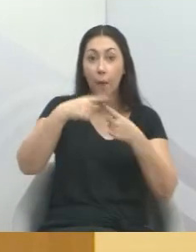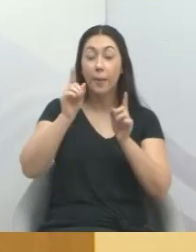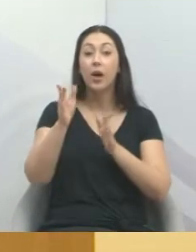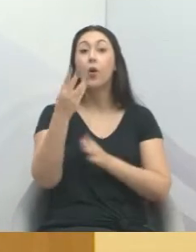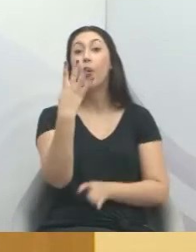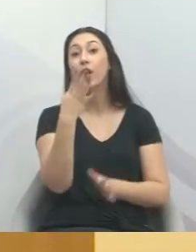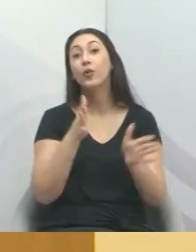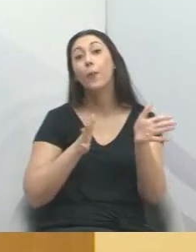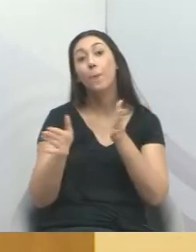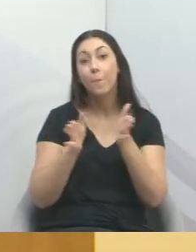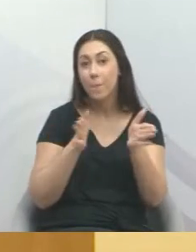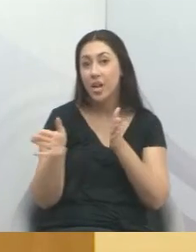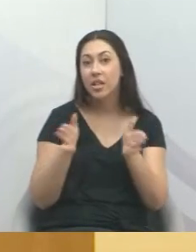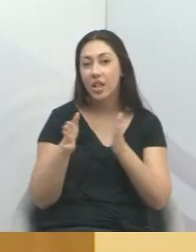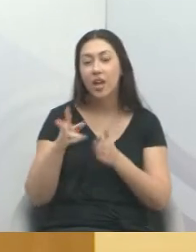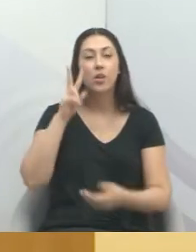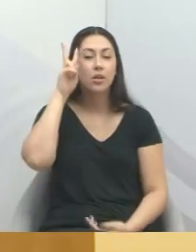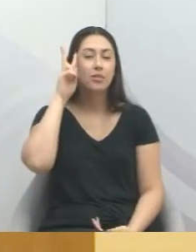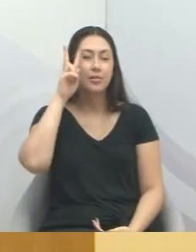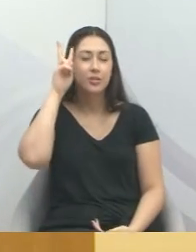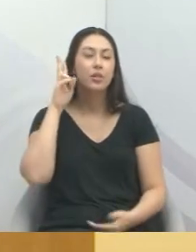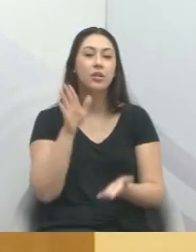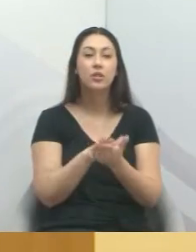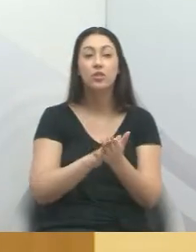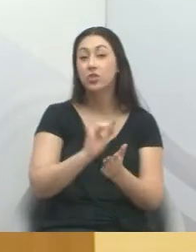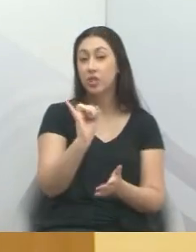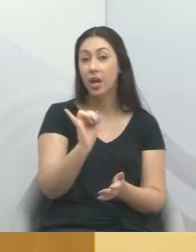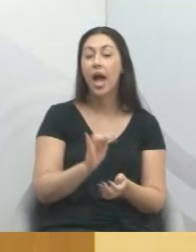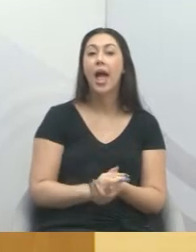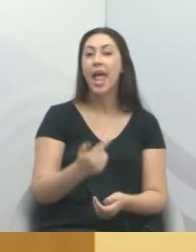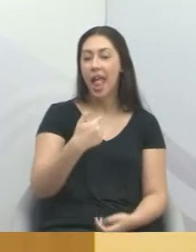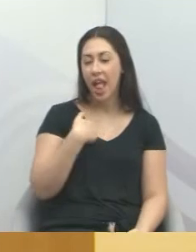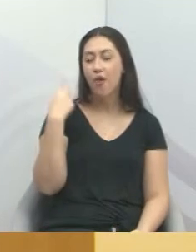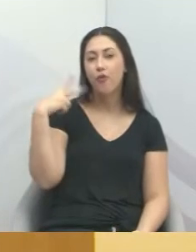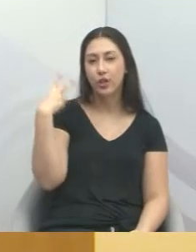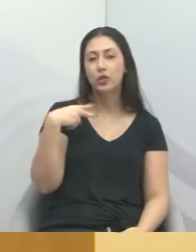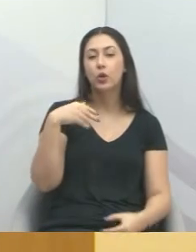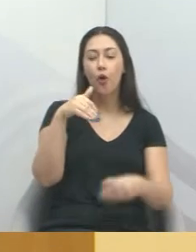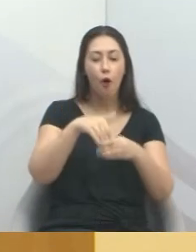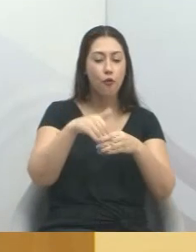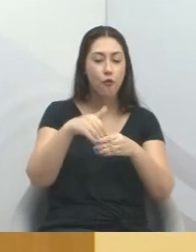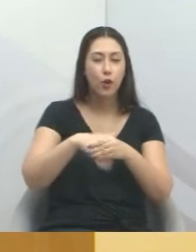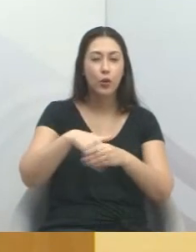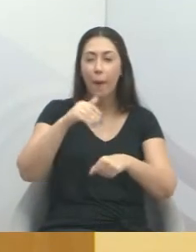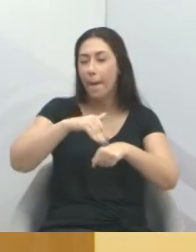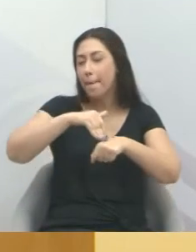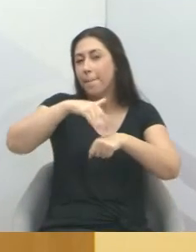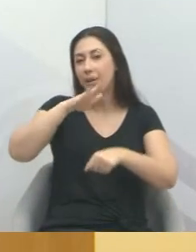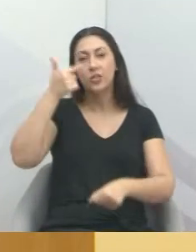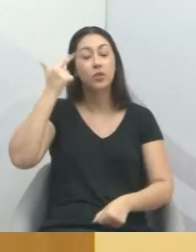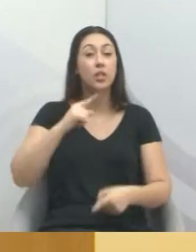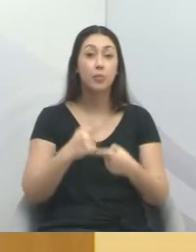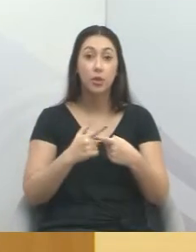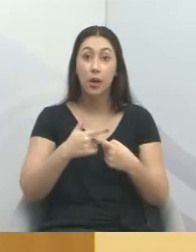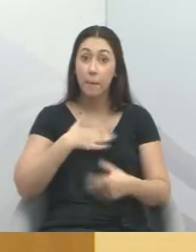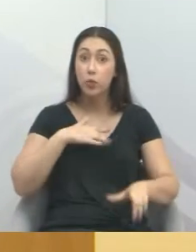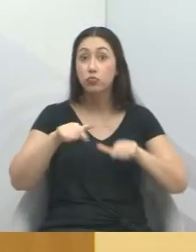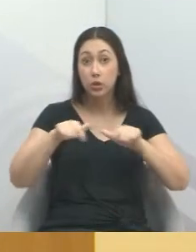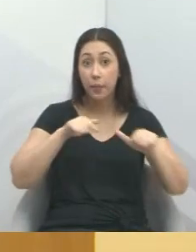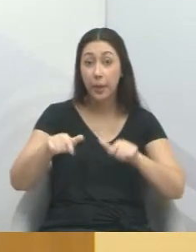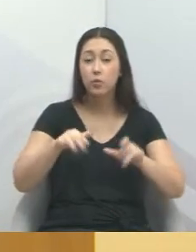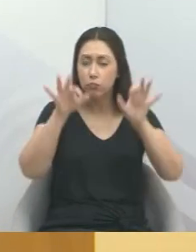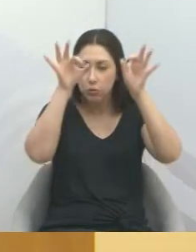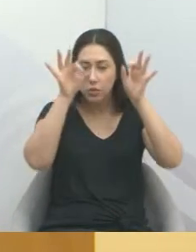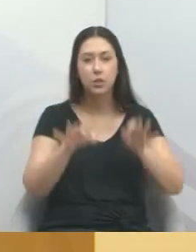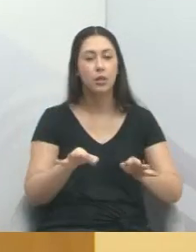mandatos, e ficou na história da cidade de Jacareí. Foi o vereador mais bem votado, porque o meu trabalho é um trabalho digno